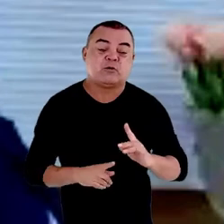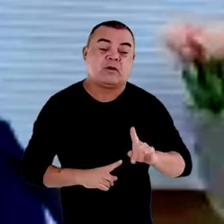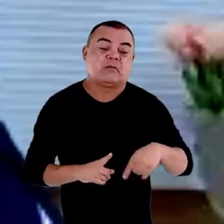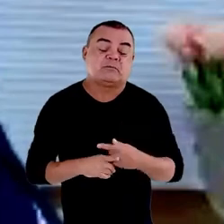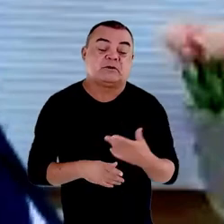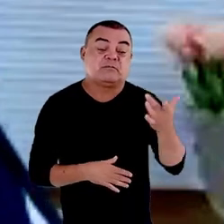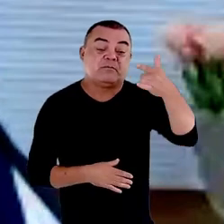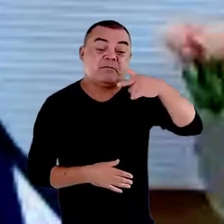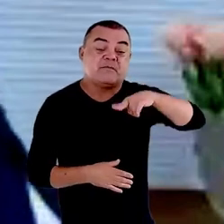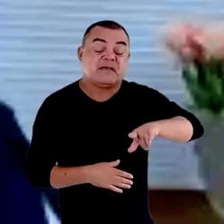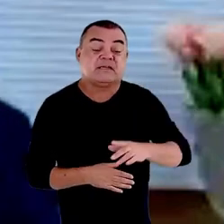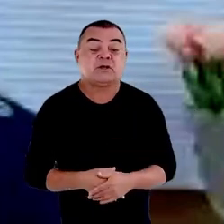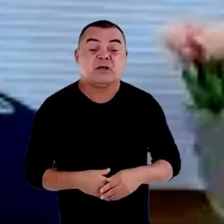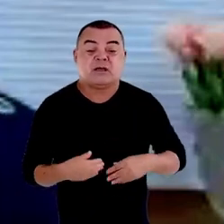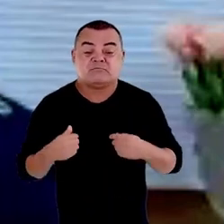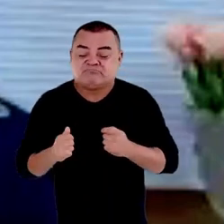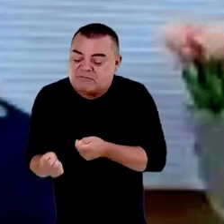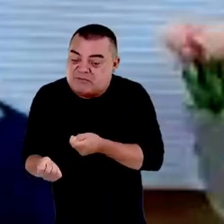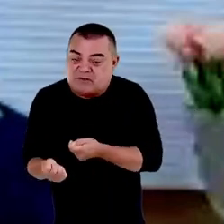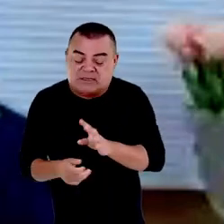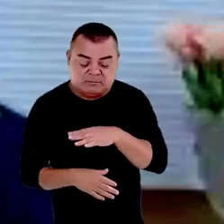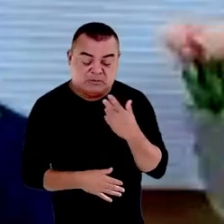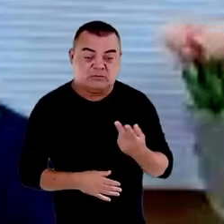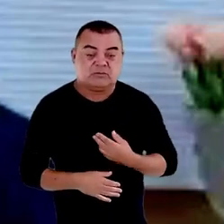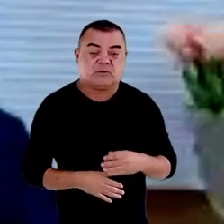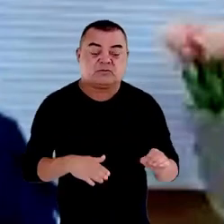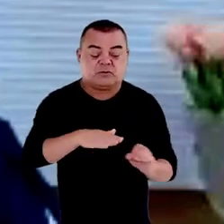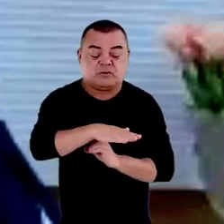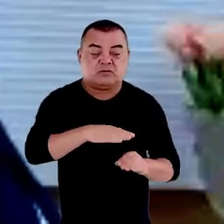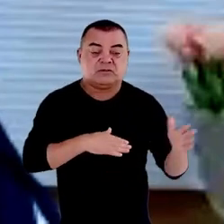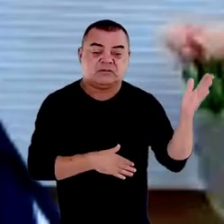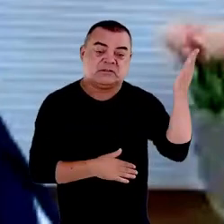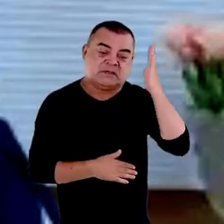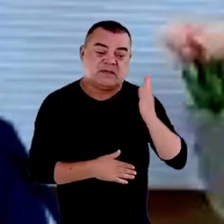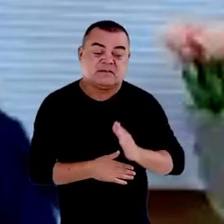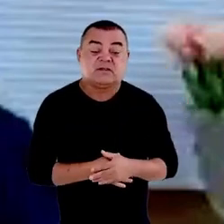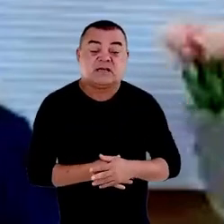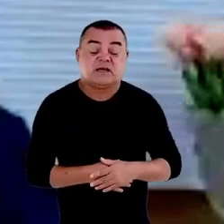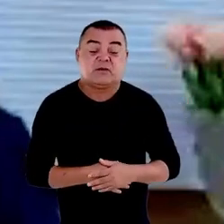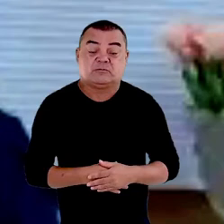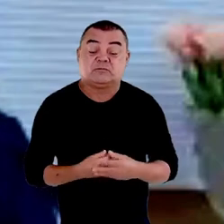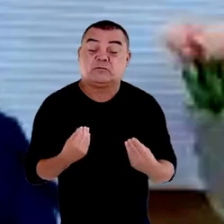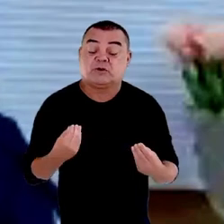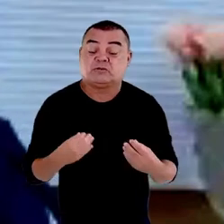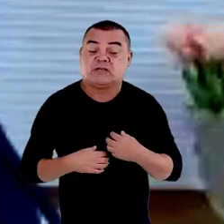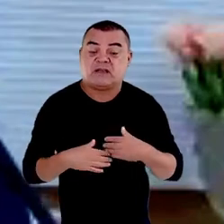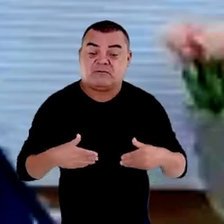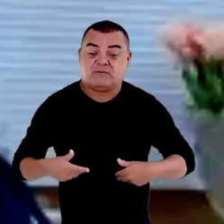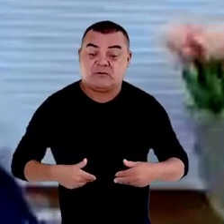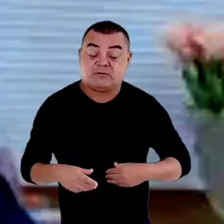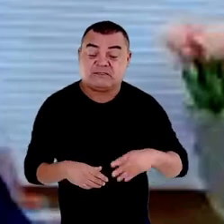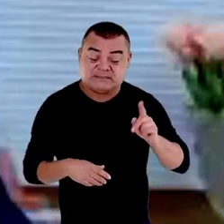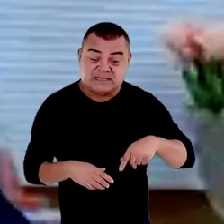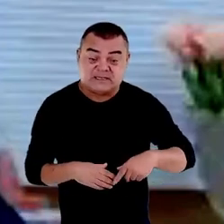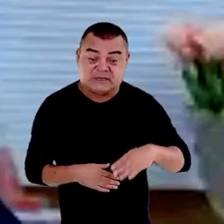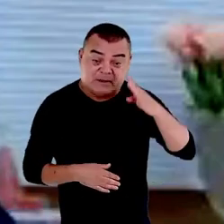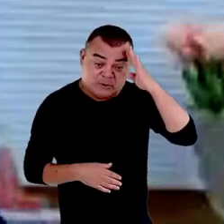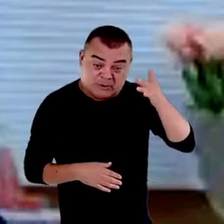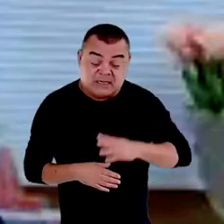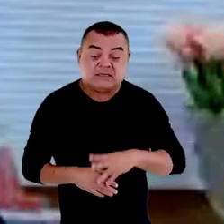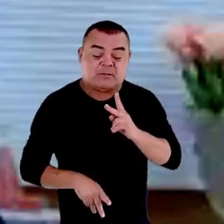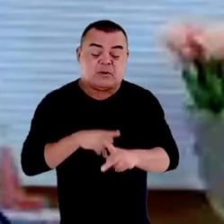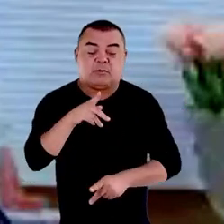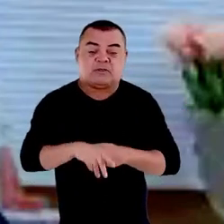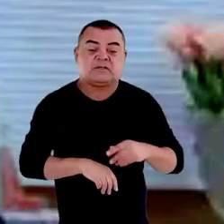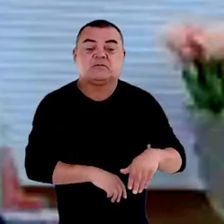vez provocados pelo nosso órgão nacional de modo que a fome seja de fato prioridade e que a população de